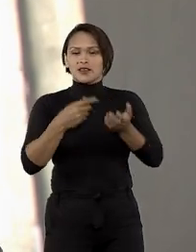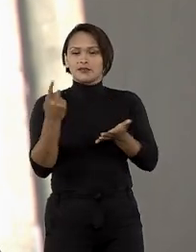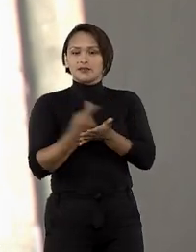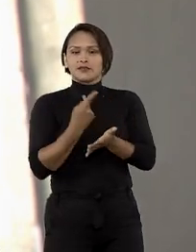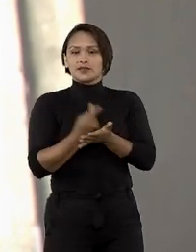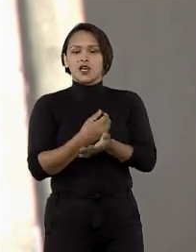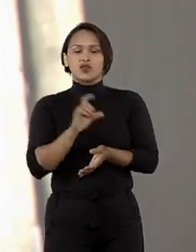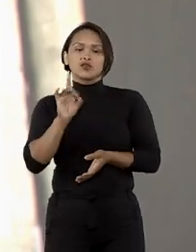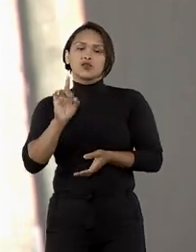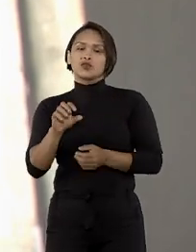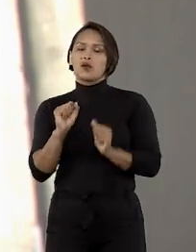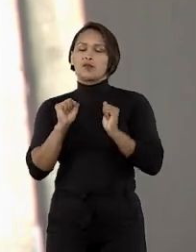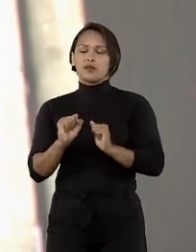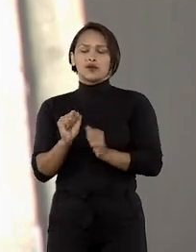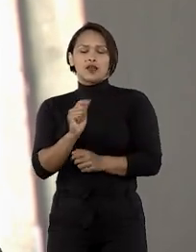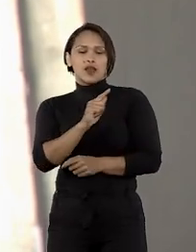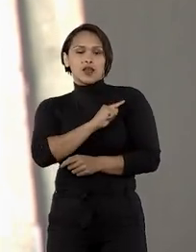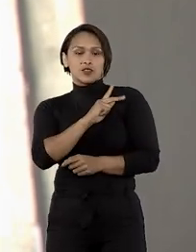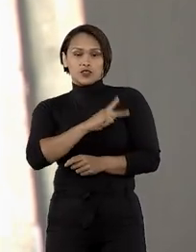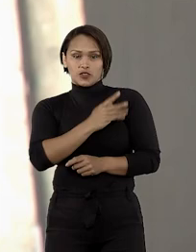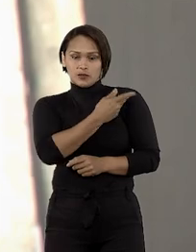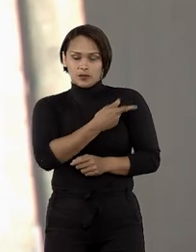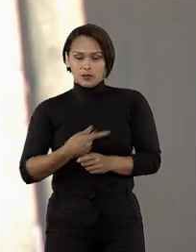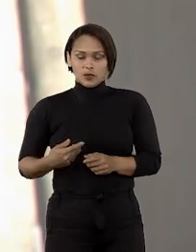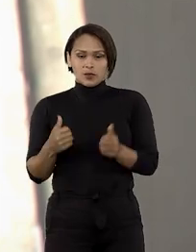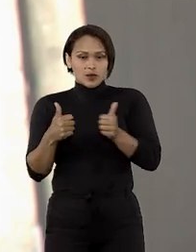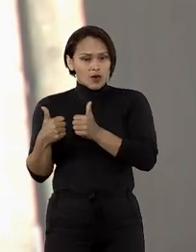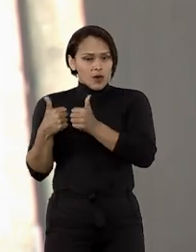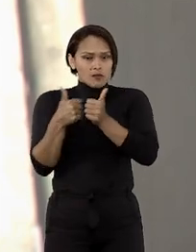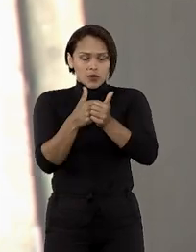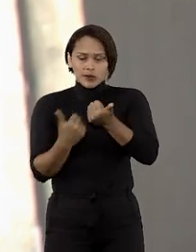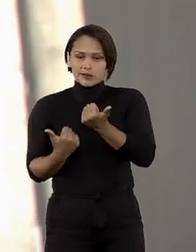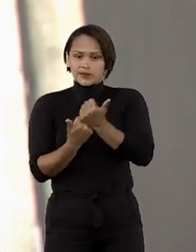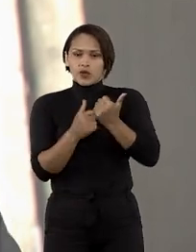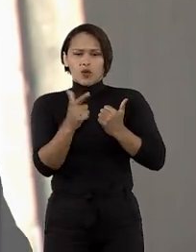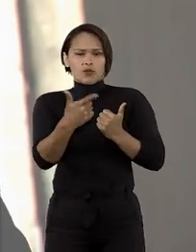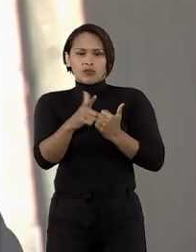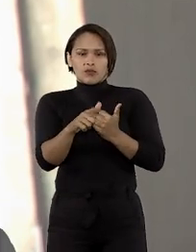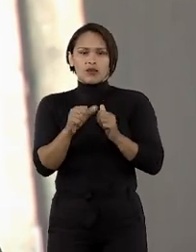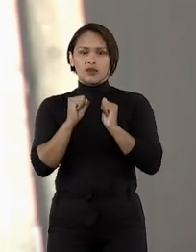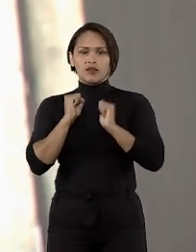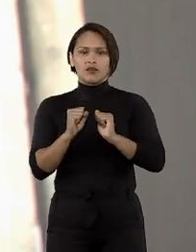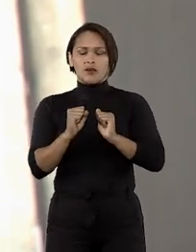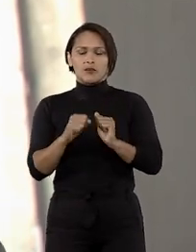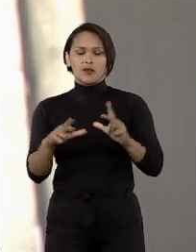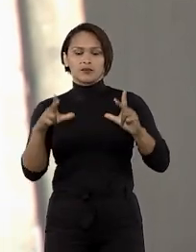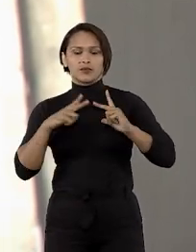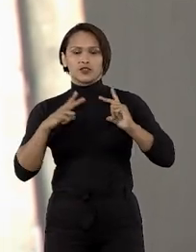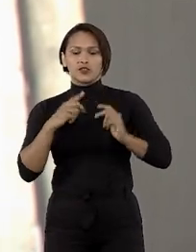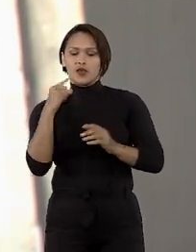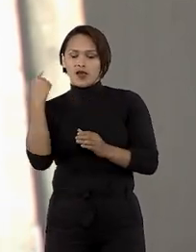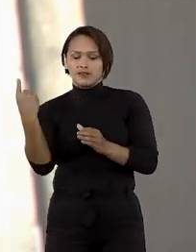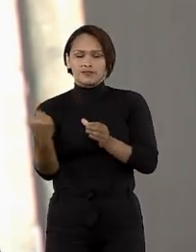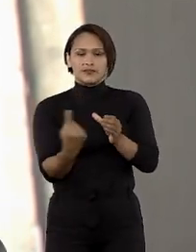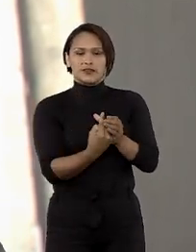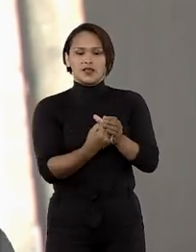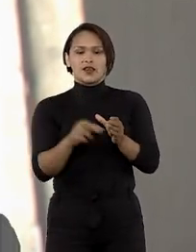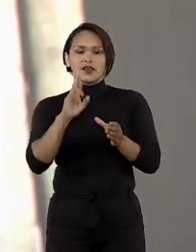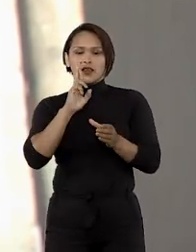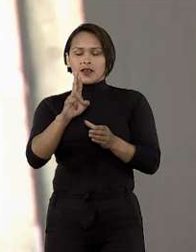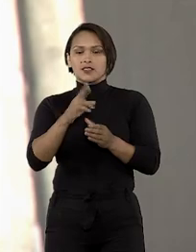pode ser cometido por quem é agente público com ou sem a cooperação de terceiro, não podendo particular isoladamente